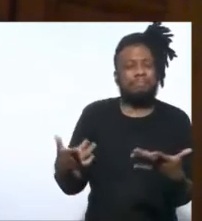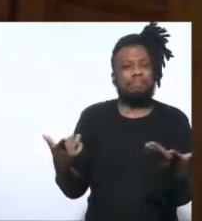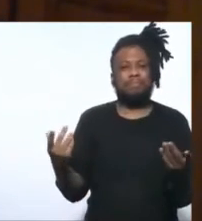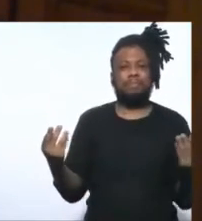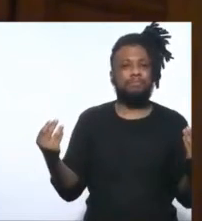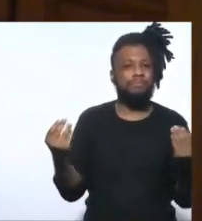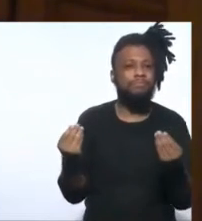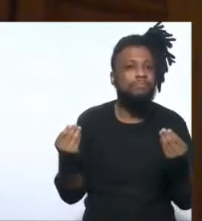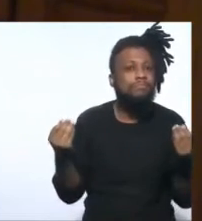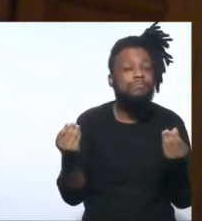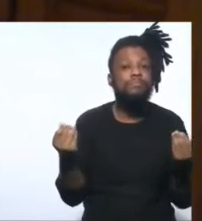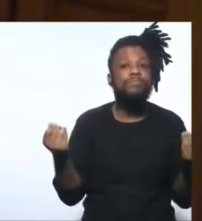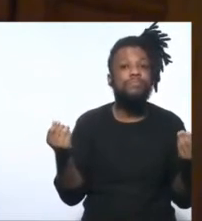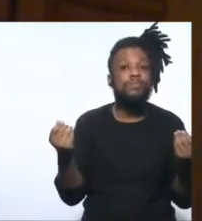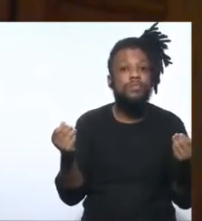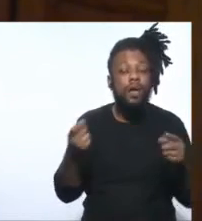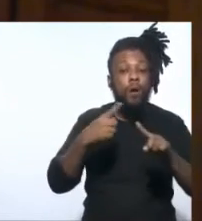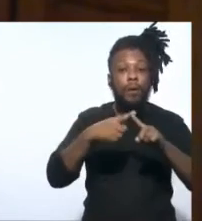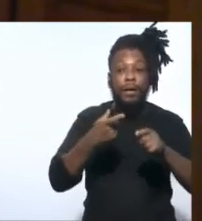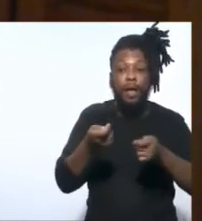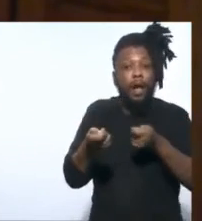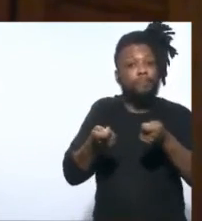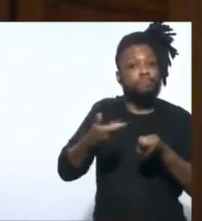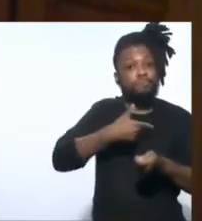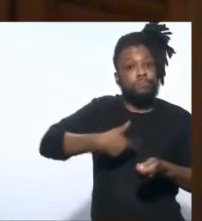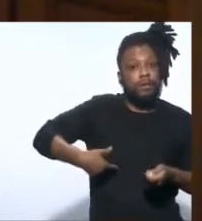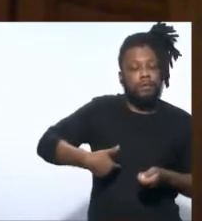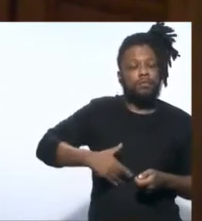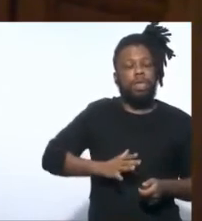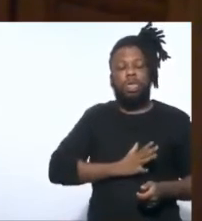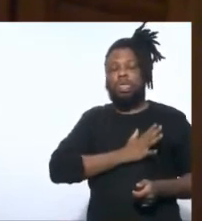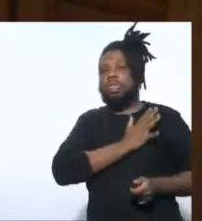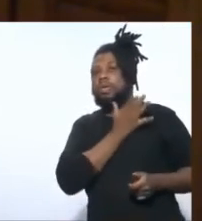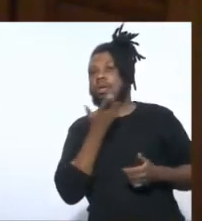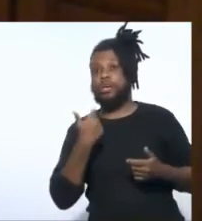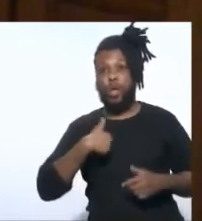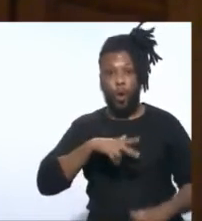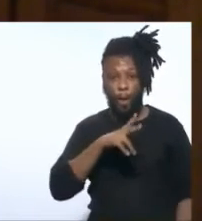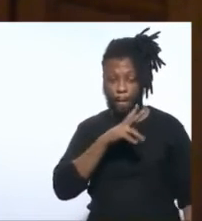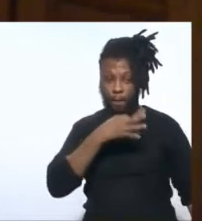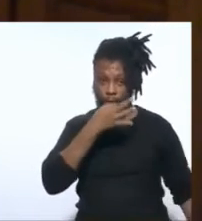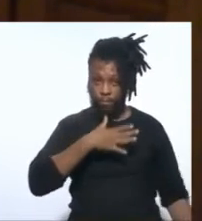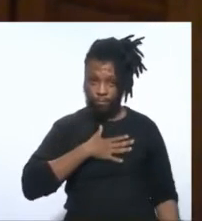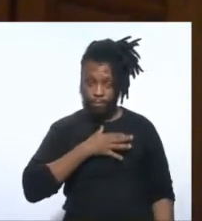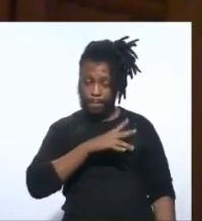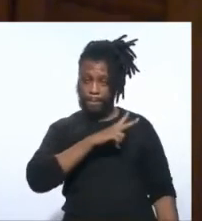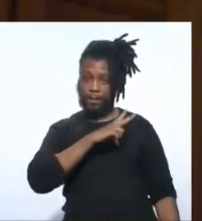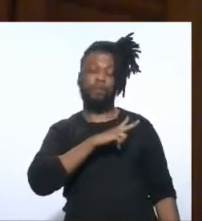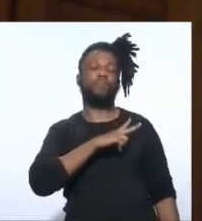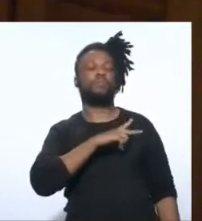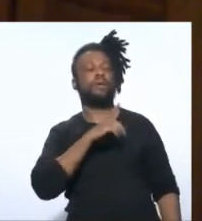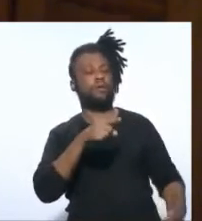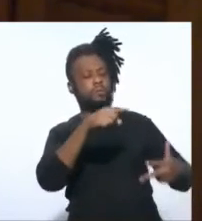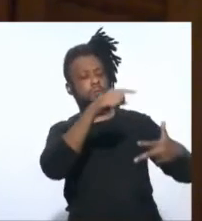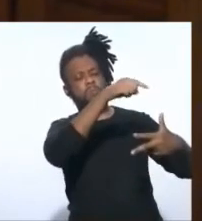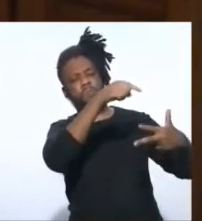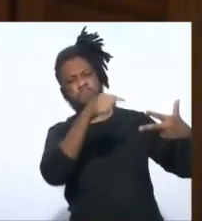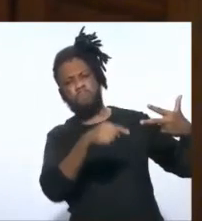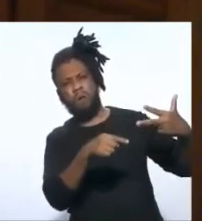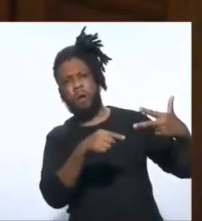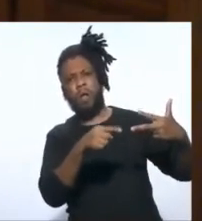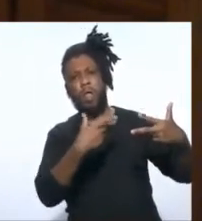E não porque fazem governos desastrosos, que eu, particularmente, que acho todos os três como